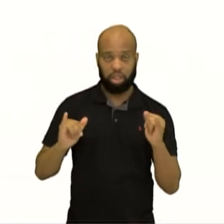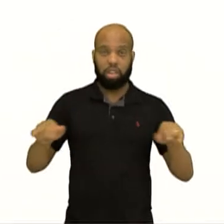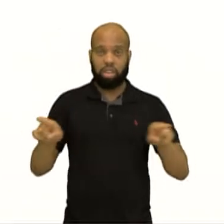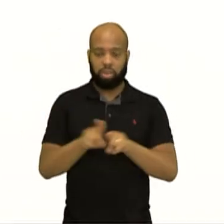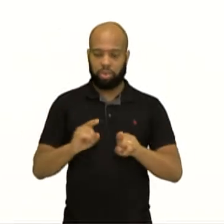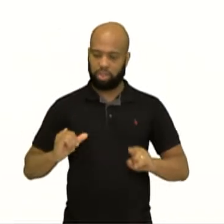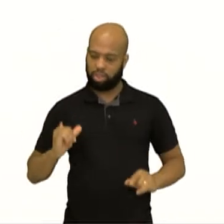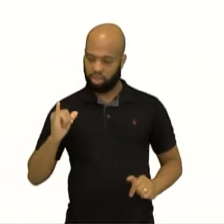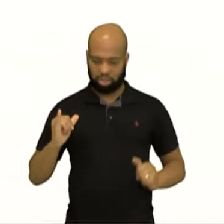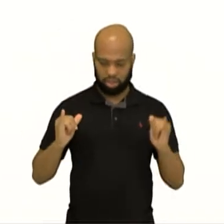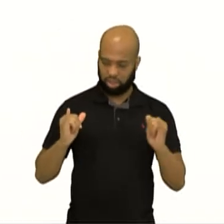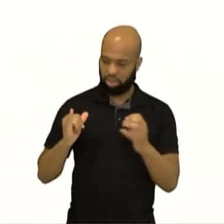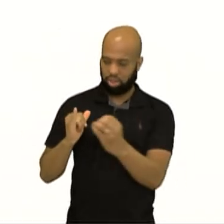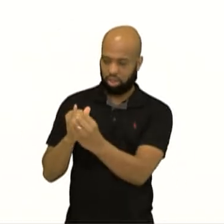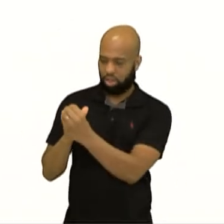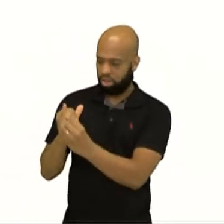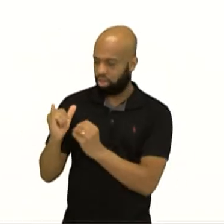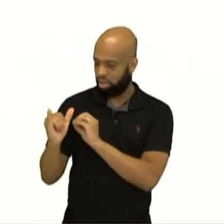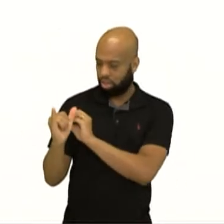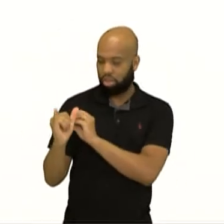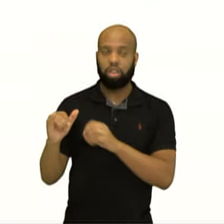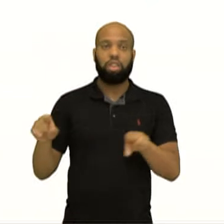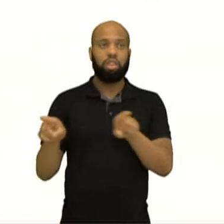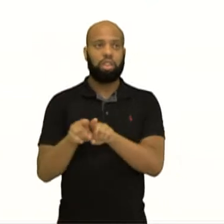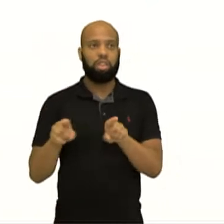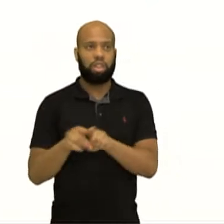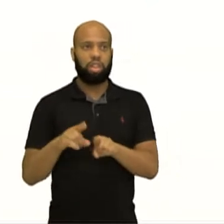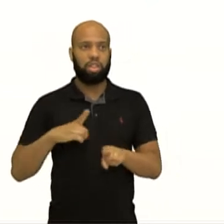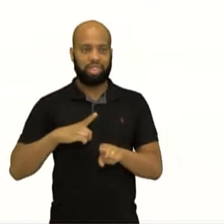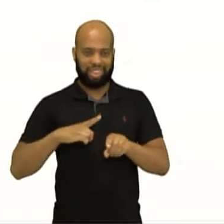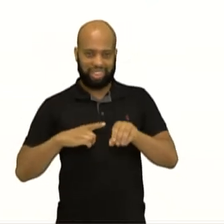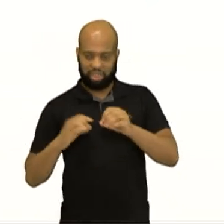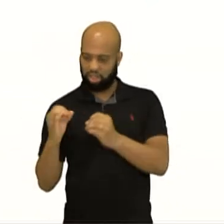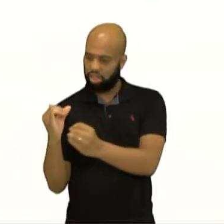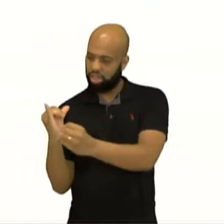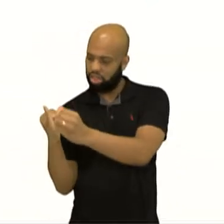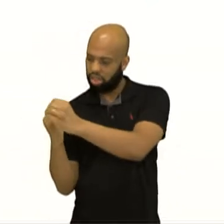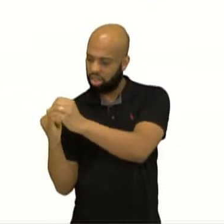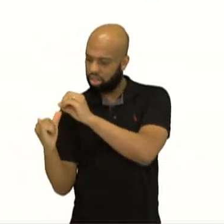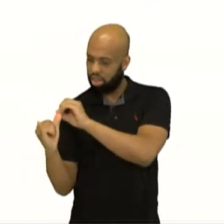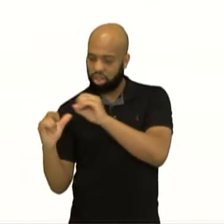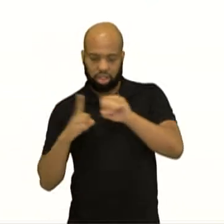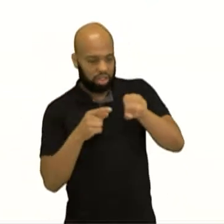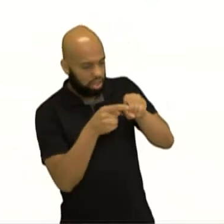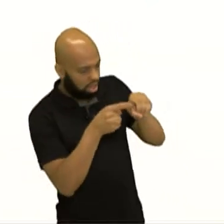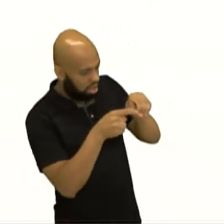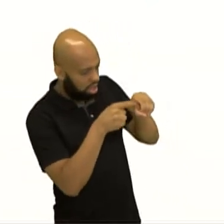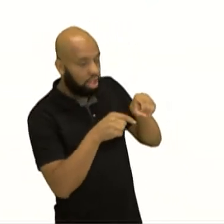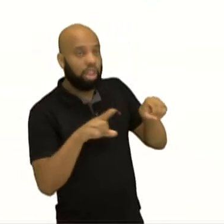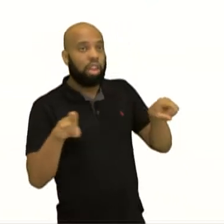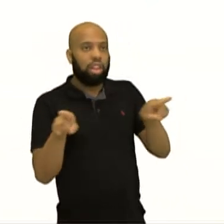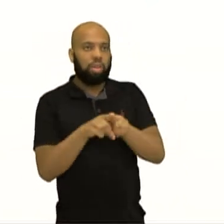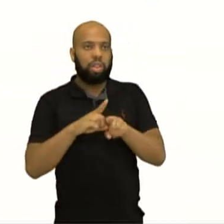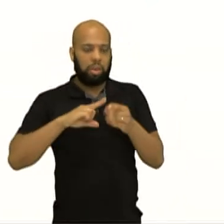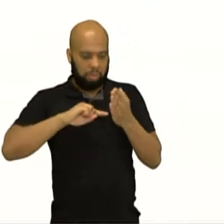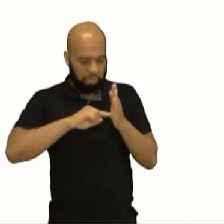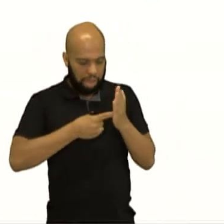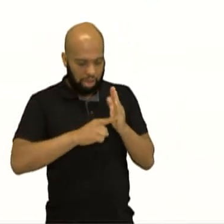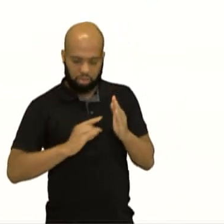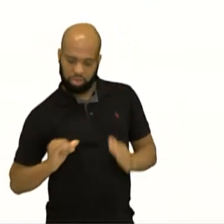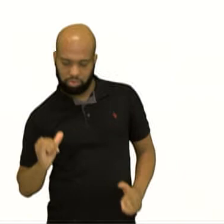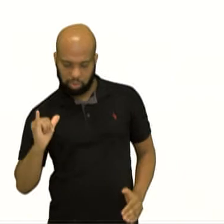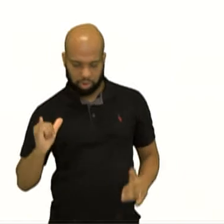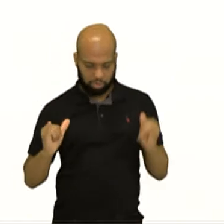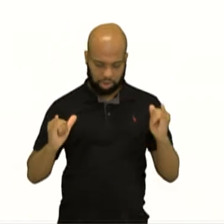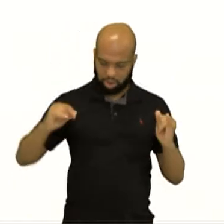rodas, os rolamentos dentro das rodas, tá? E os parafusos, né? Que encaixam o truck no